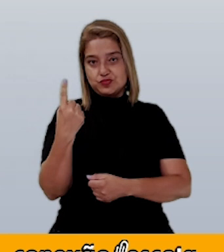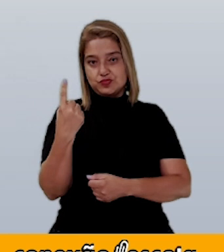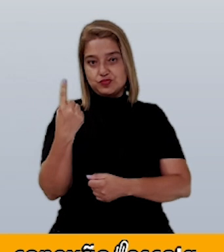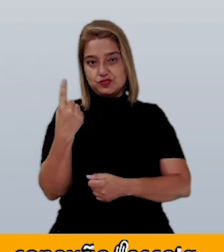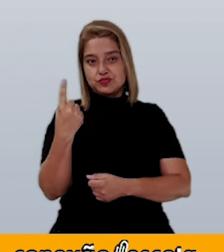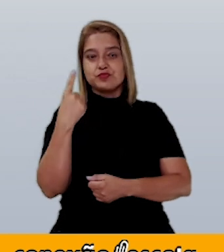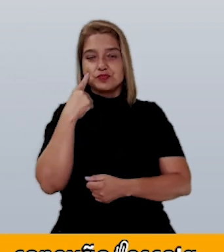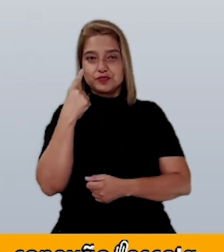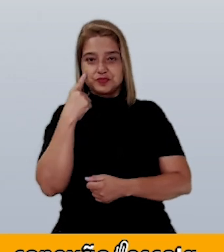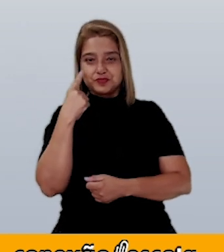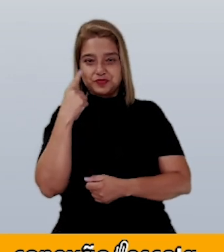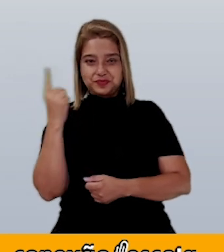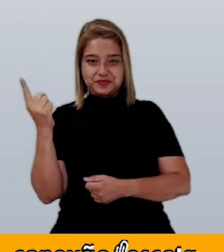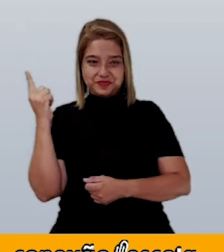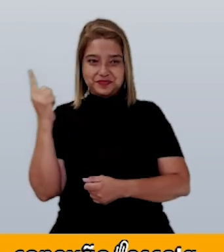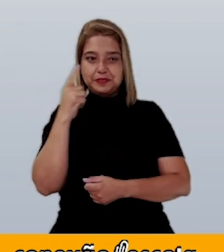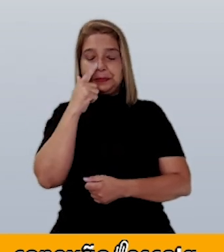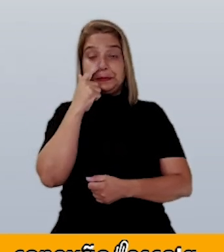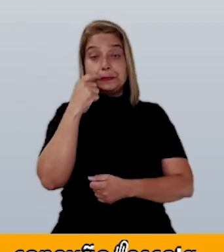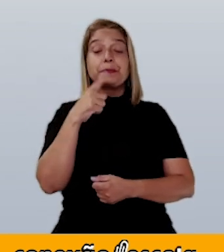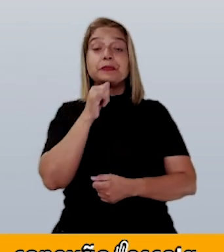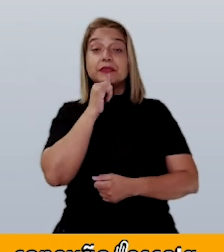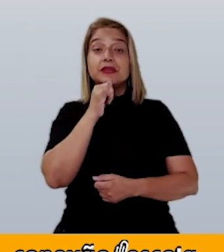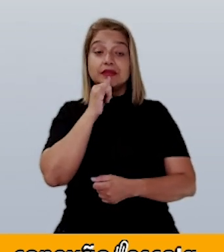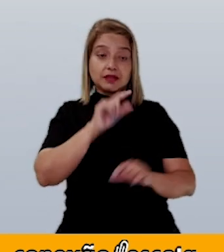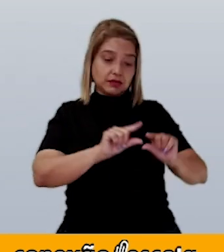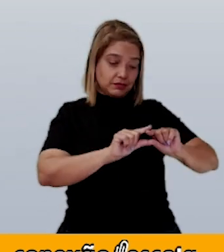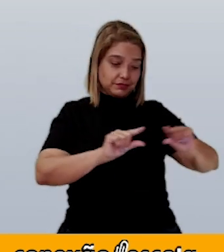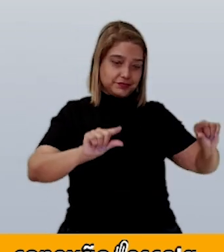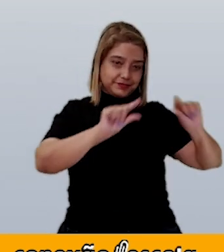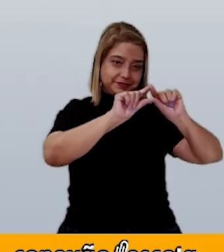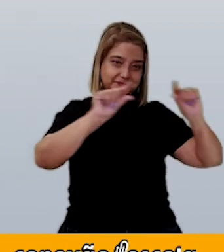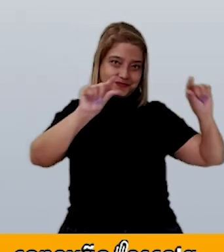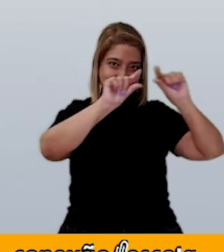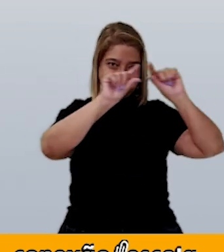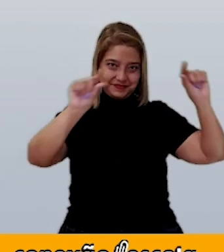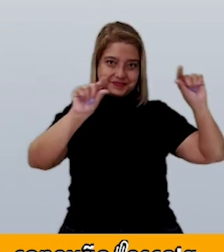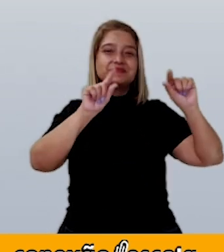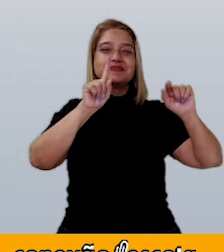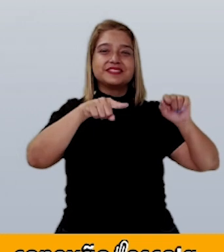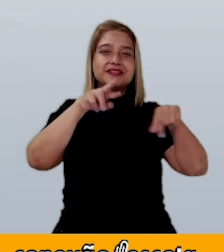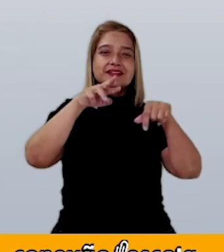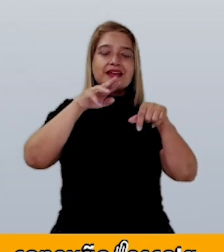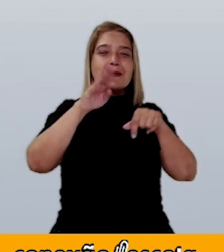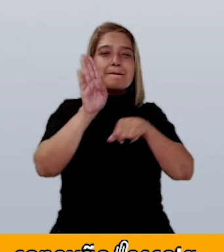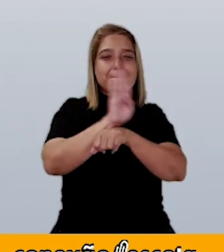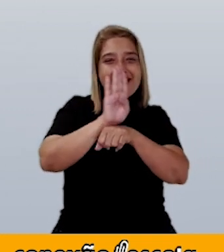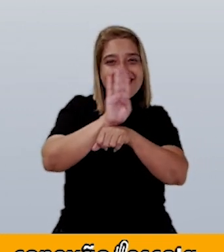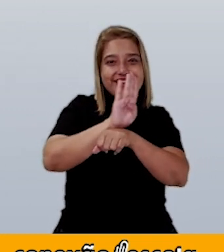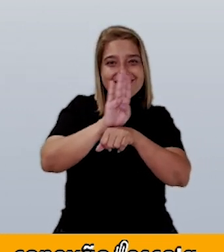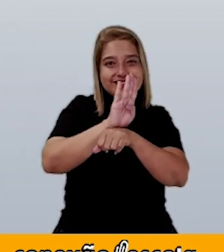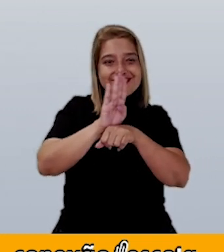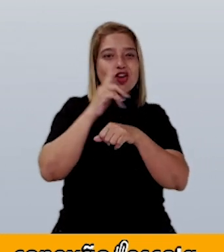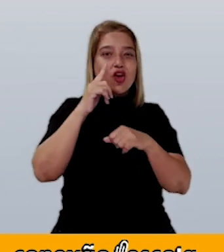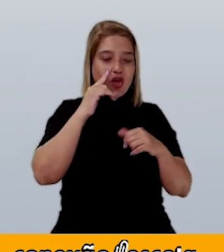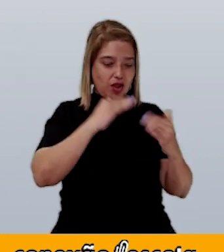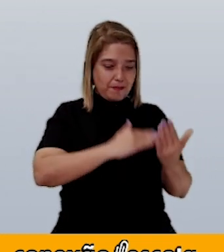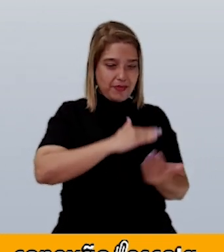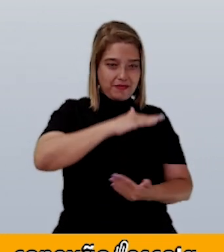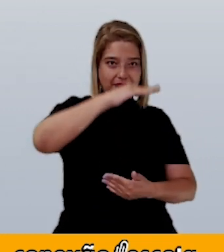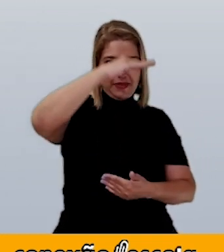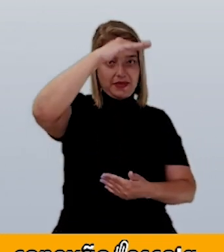Olha só. Aqui eu tenho, dessa vez, vou começar de baixo para cima.